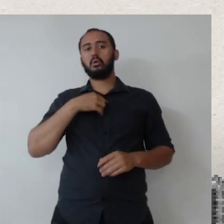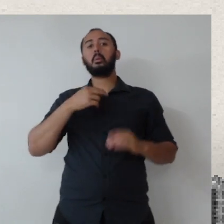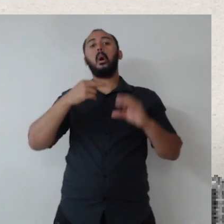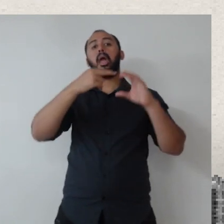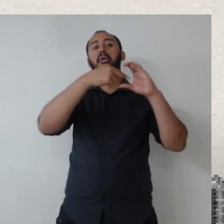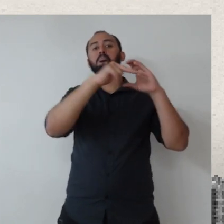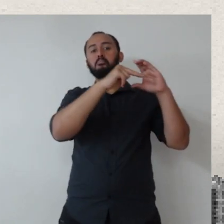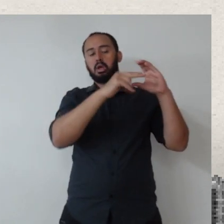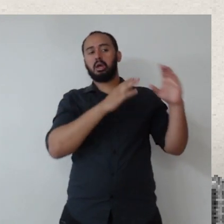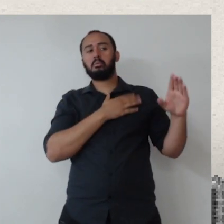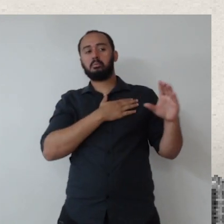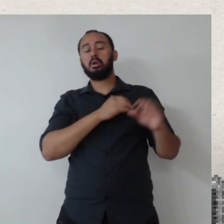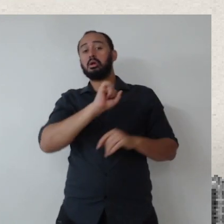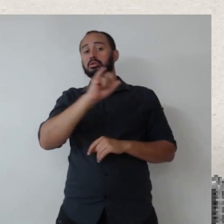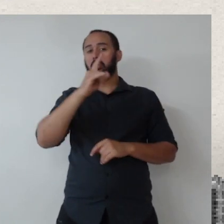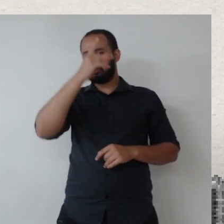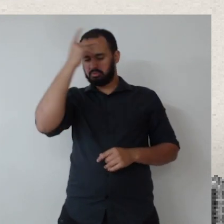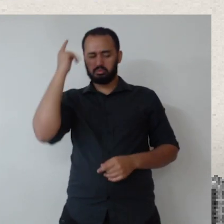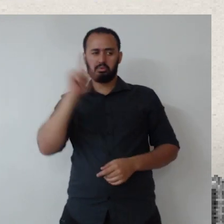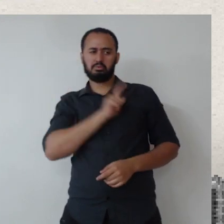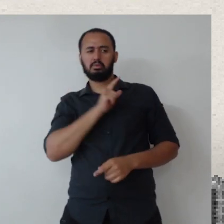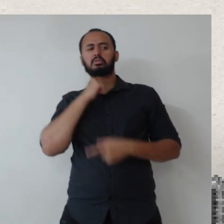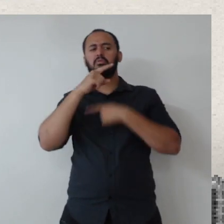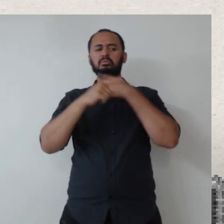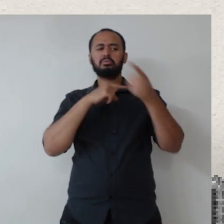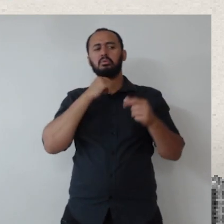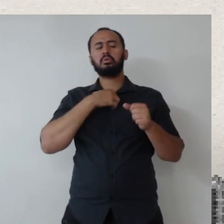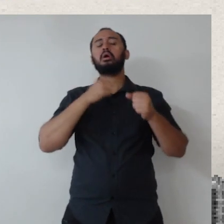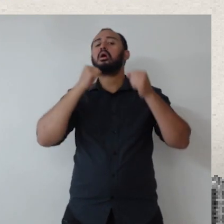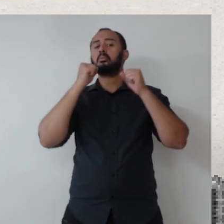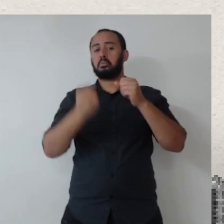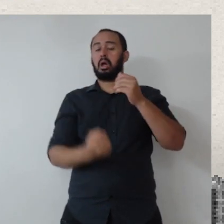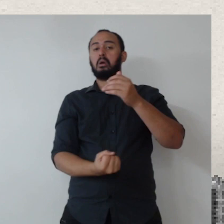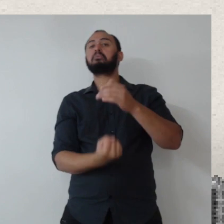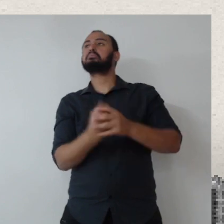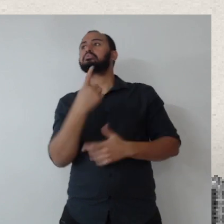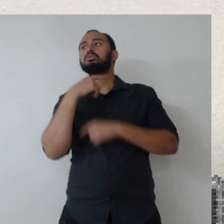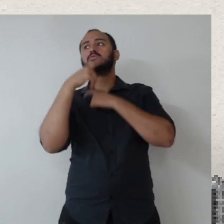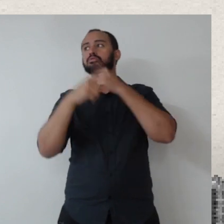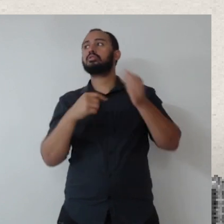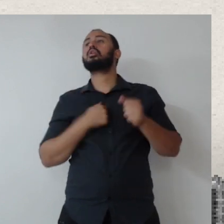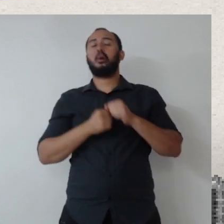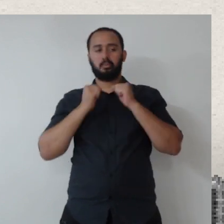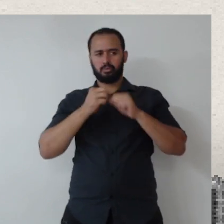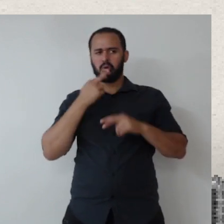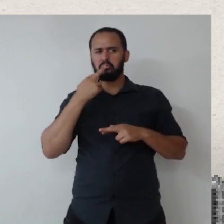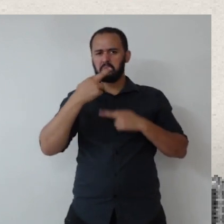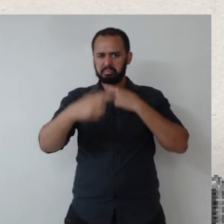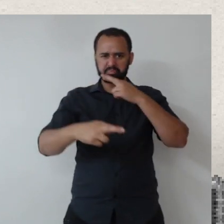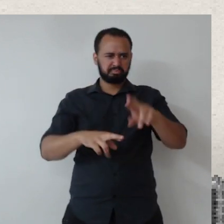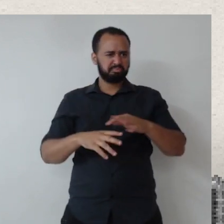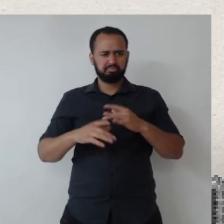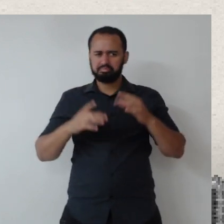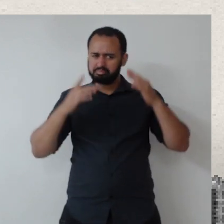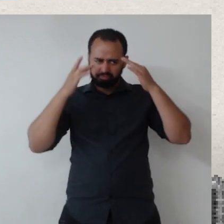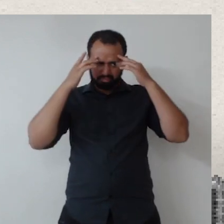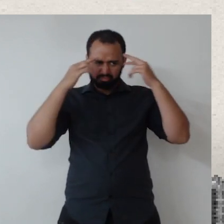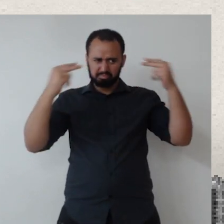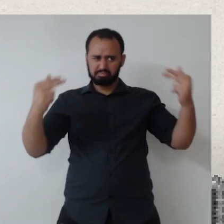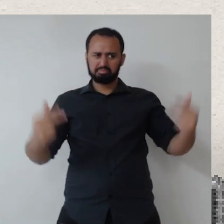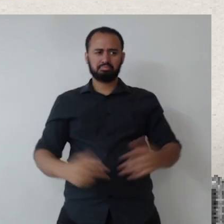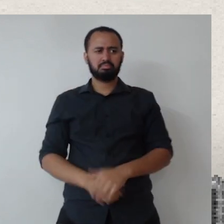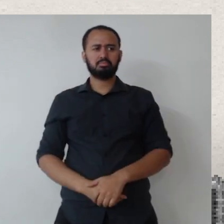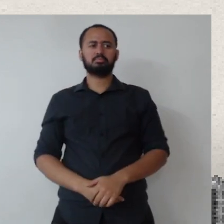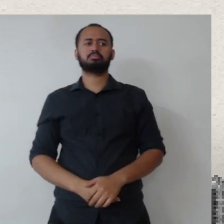meu e-mail. Se vocês tiverem alguma dúvida que o curso de aventura possa surgir, aí eu respondo e que nós temos aí nossas